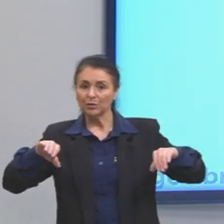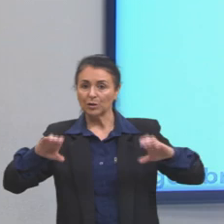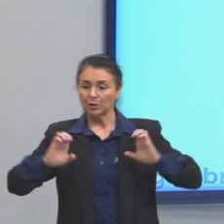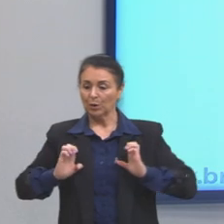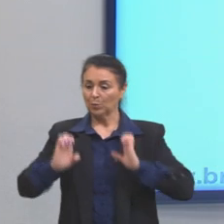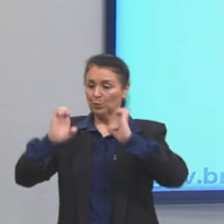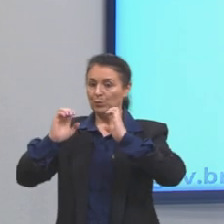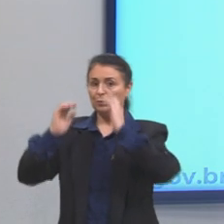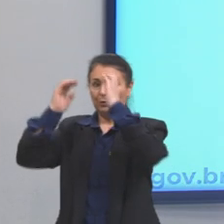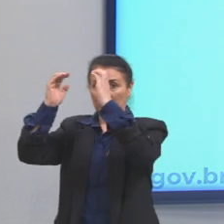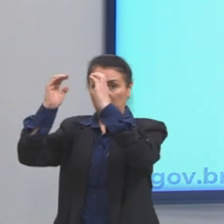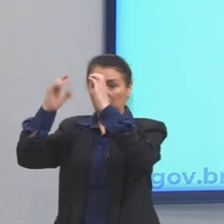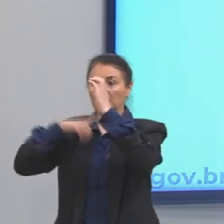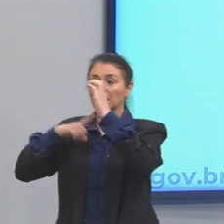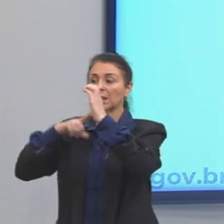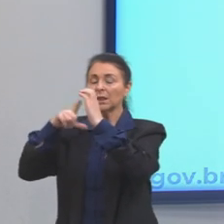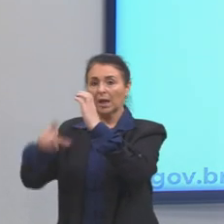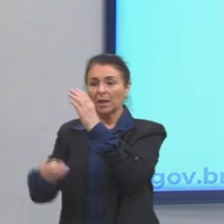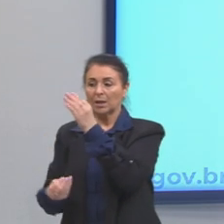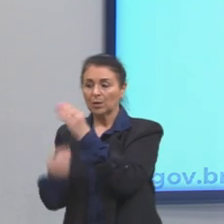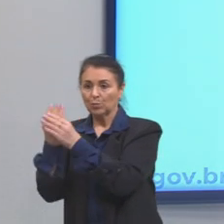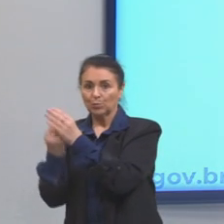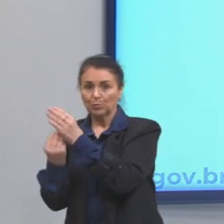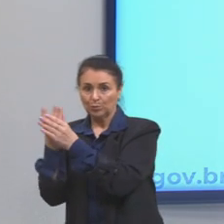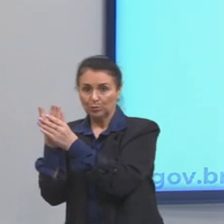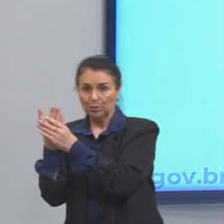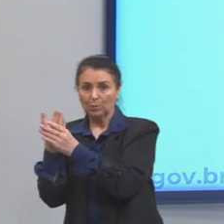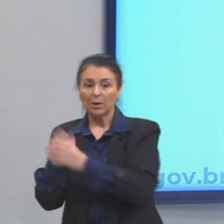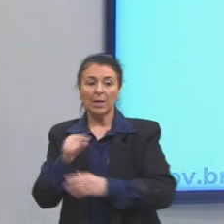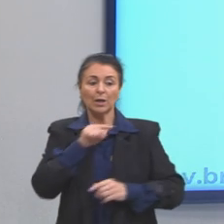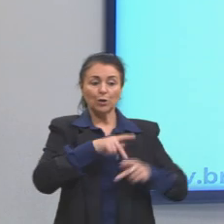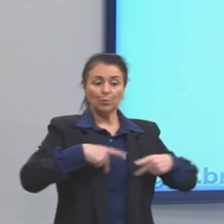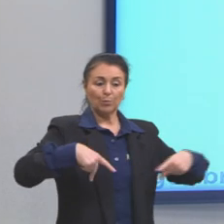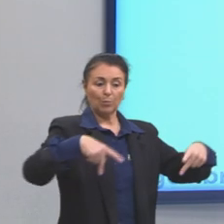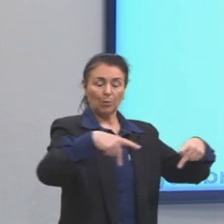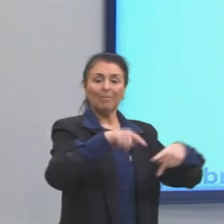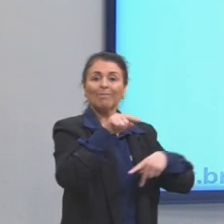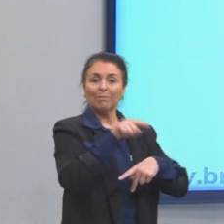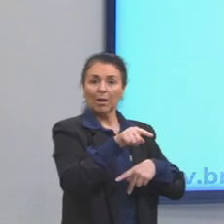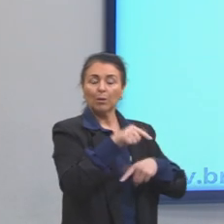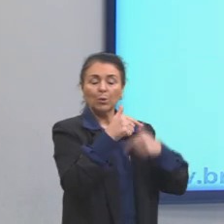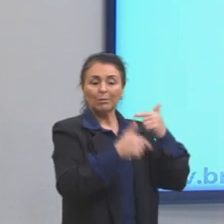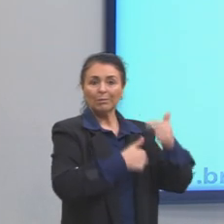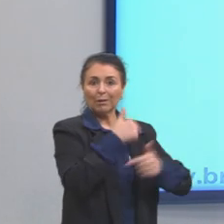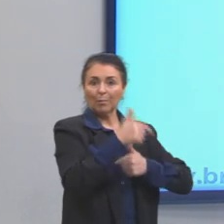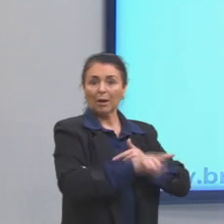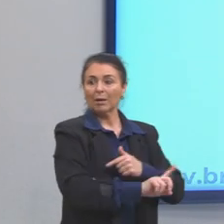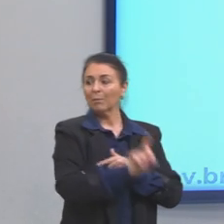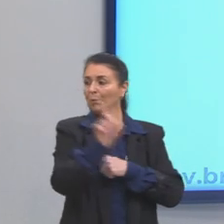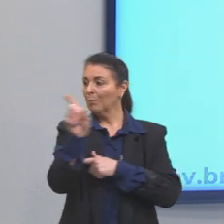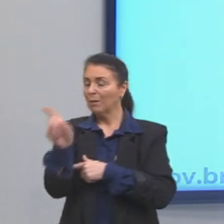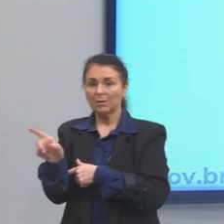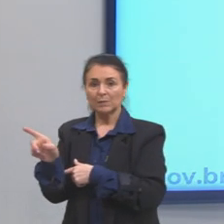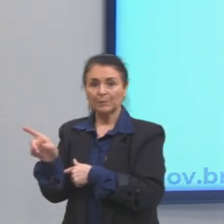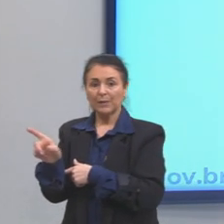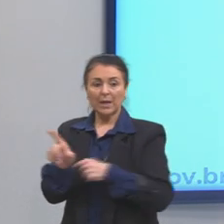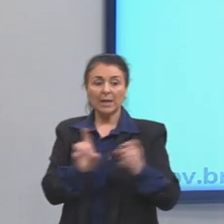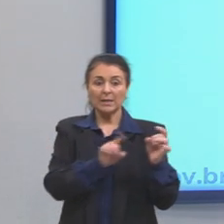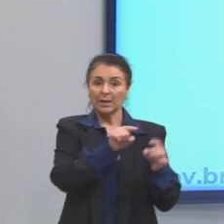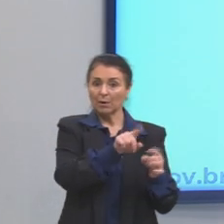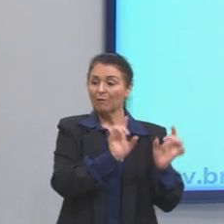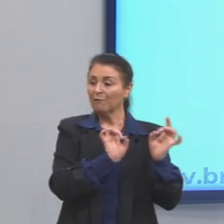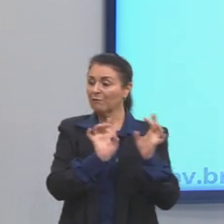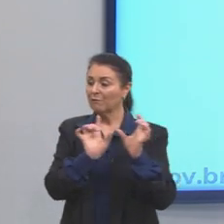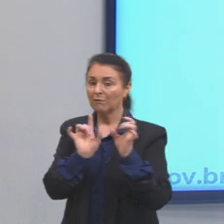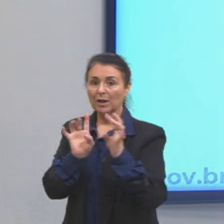dos meios de produção, e o proletário, é obrigado a vender a sua força de trabalho para os donos dos meios de produção. Então,